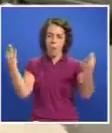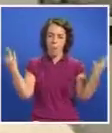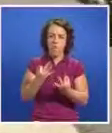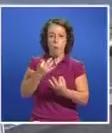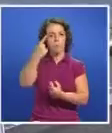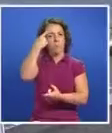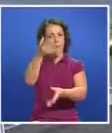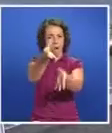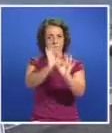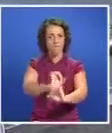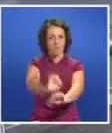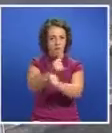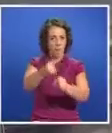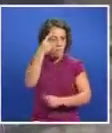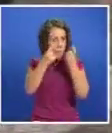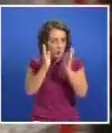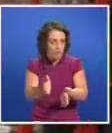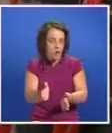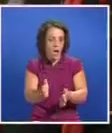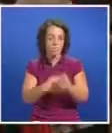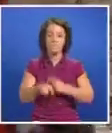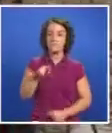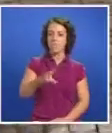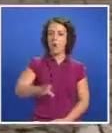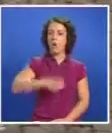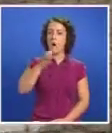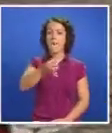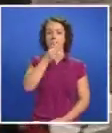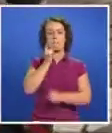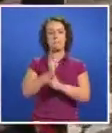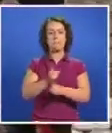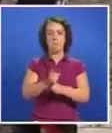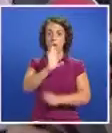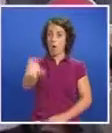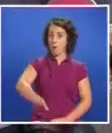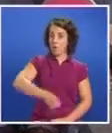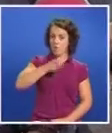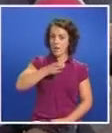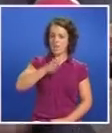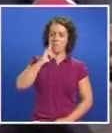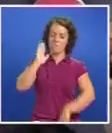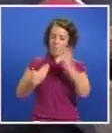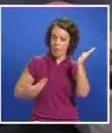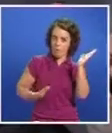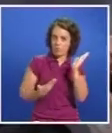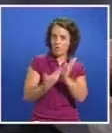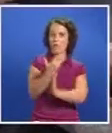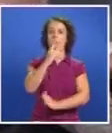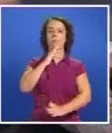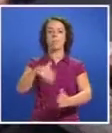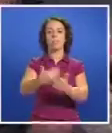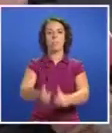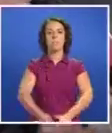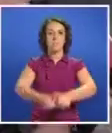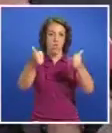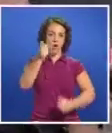pensar em si e na sua ilha? É de confiança que estamos a falar. De confiança para continuar a melhorar os Açores